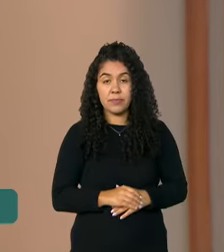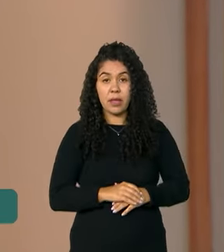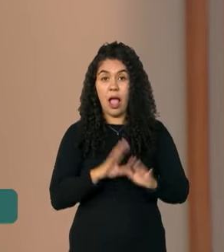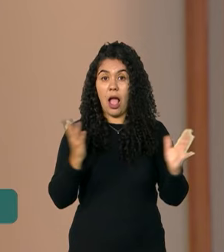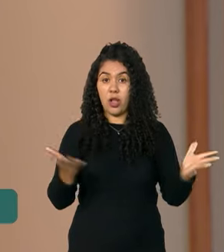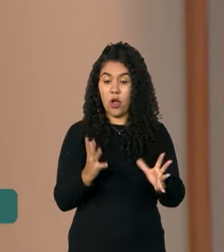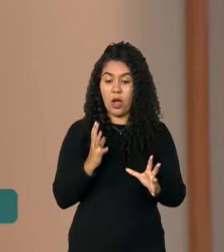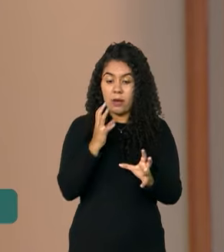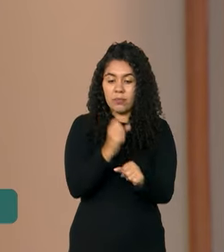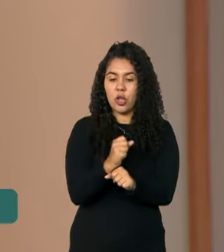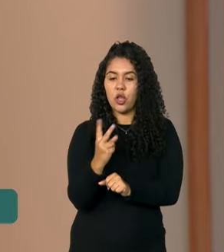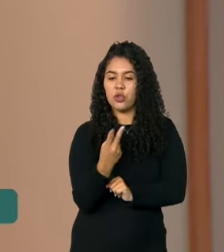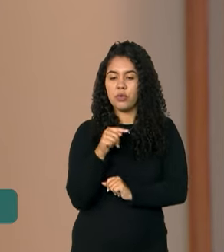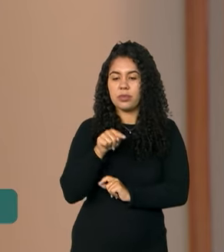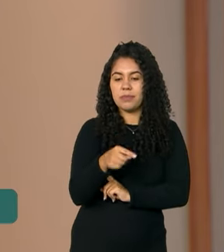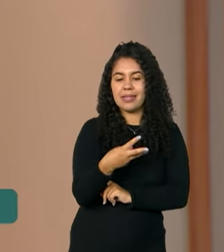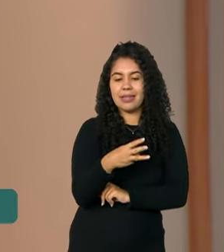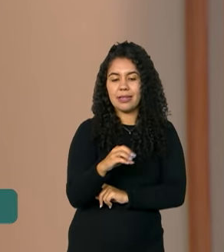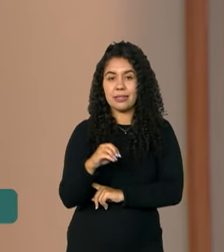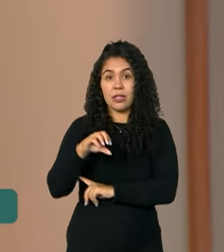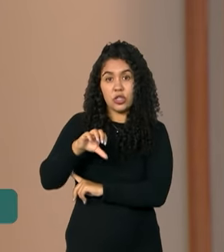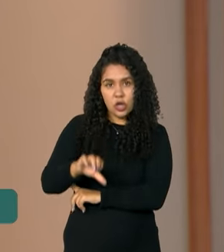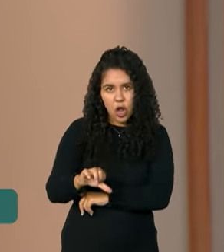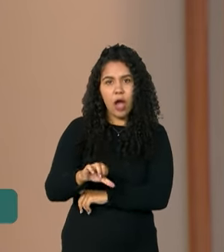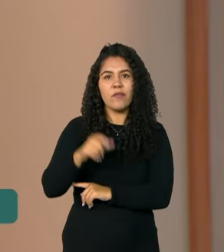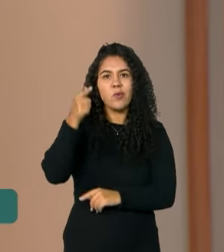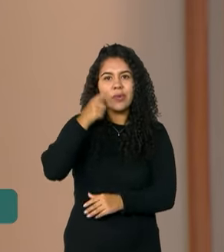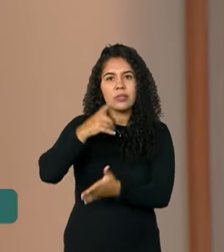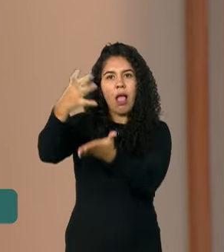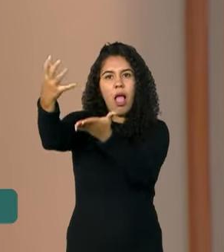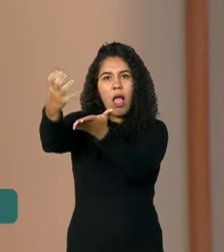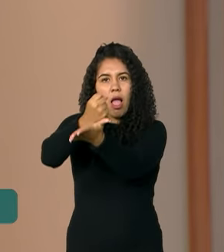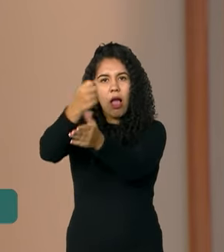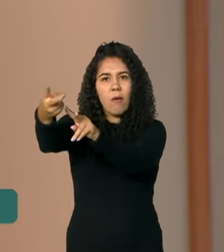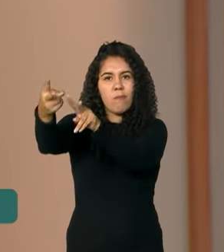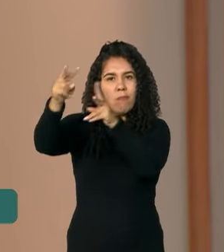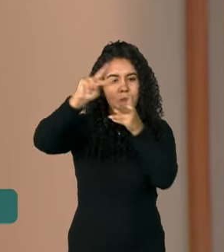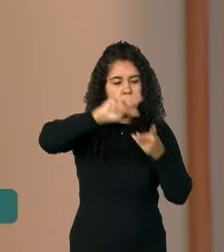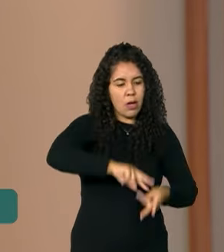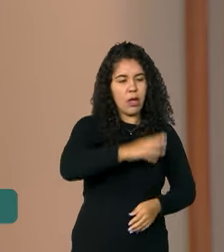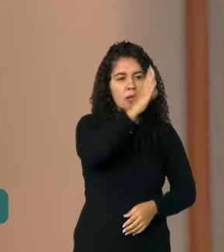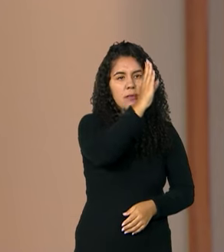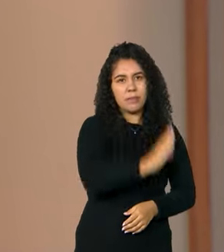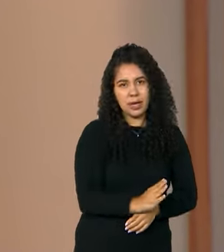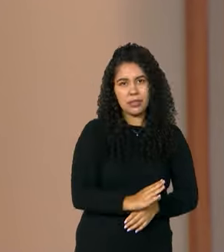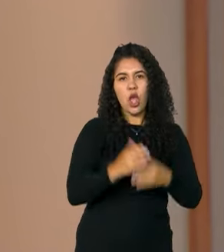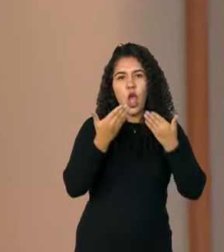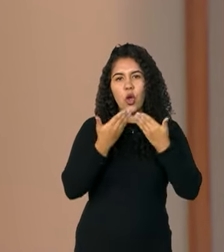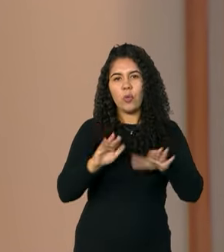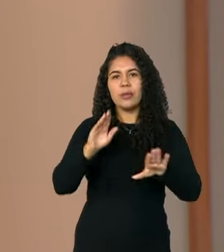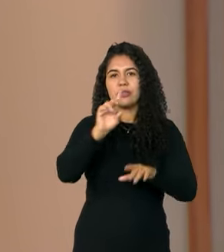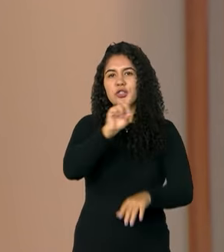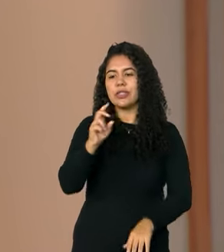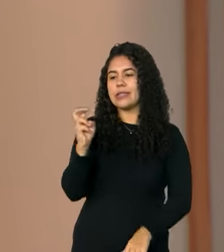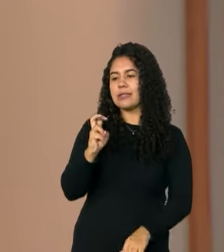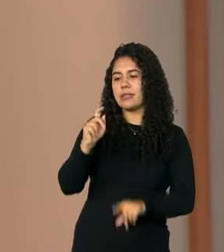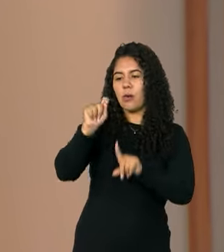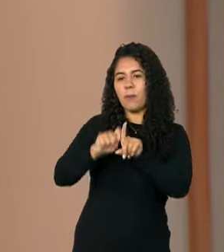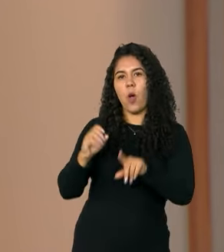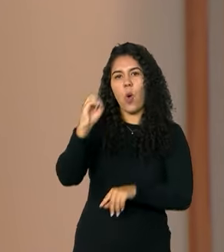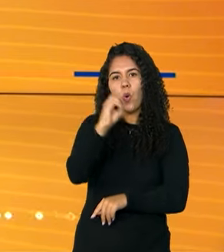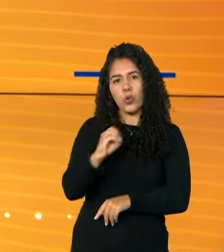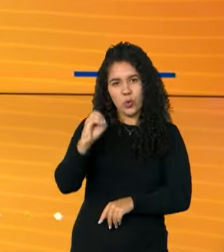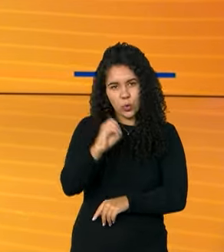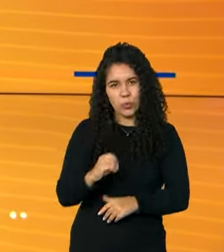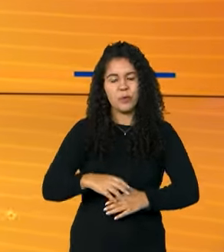total agora 2.309 repatriados, resgatados desde 5 de outubro, quando teve início esta missão.